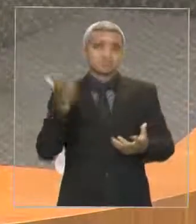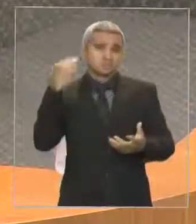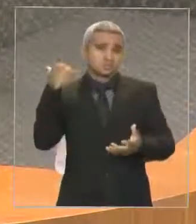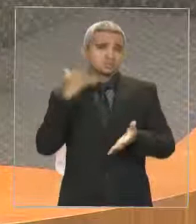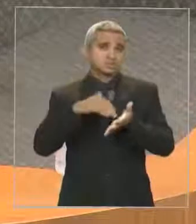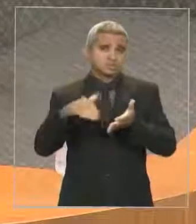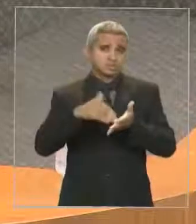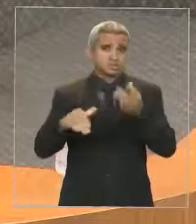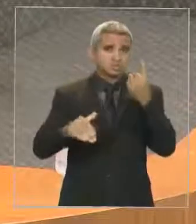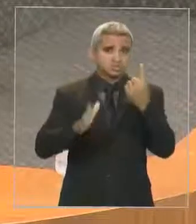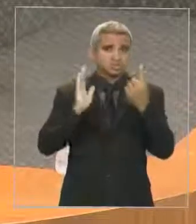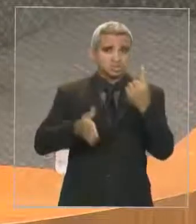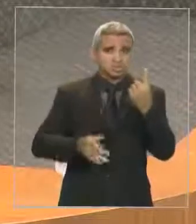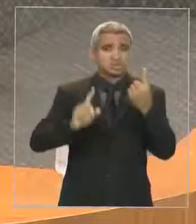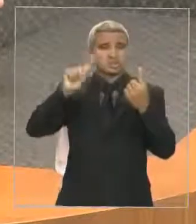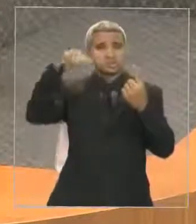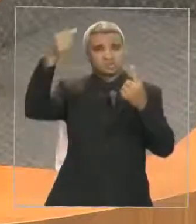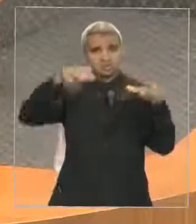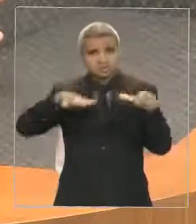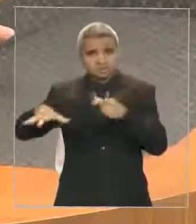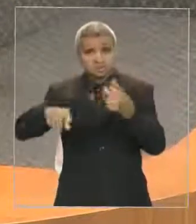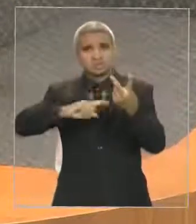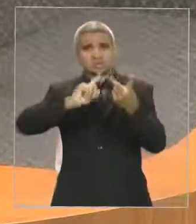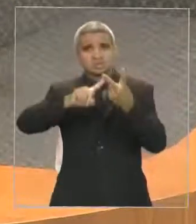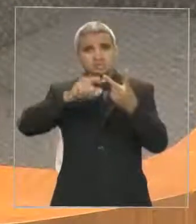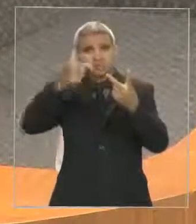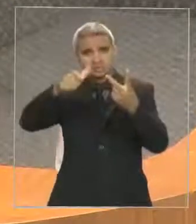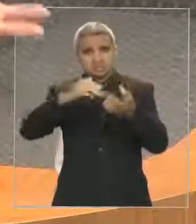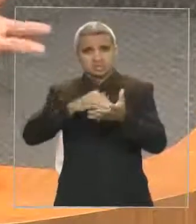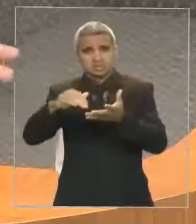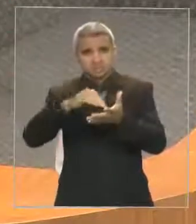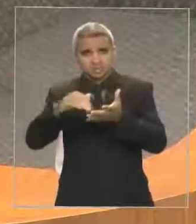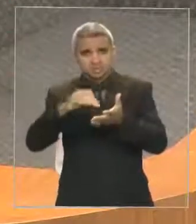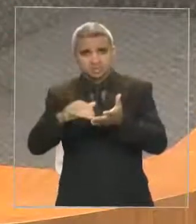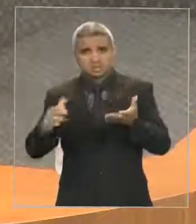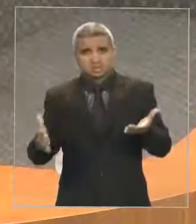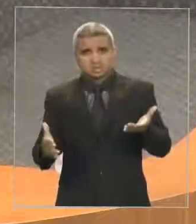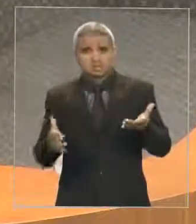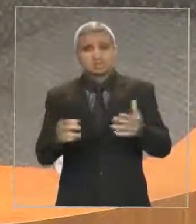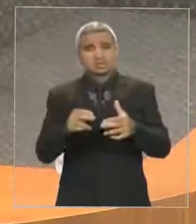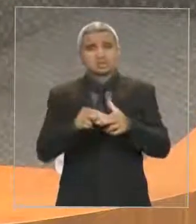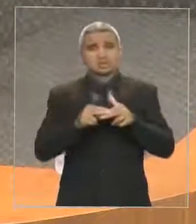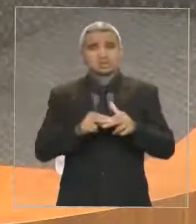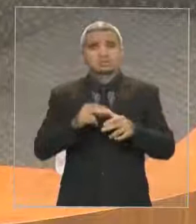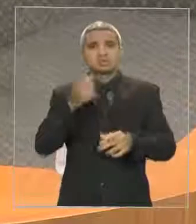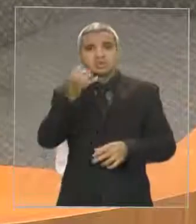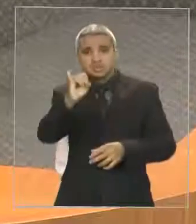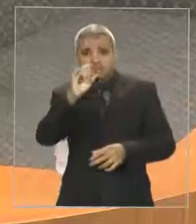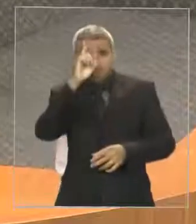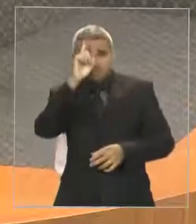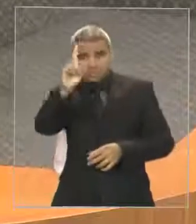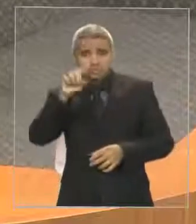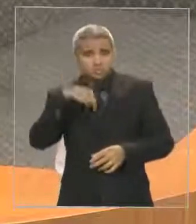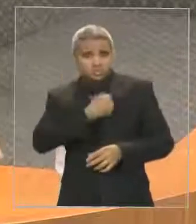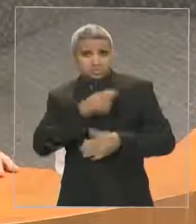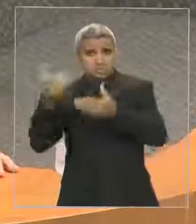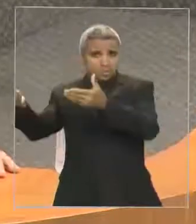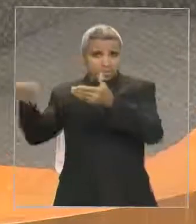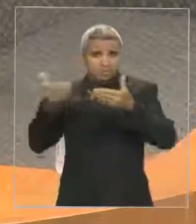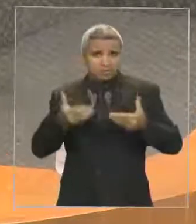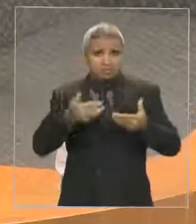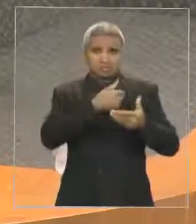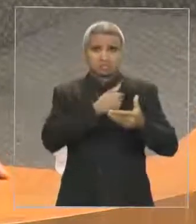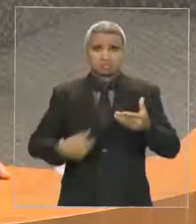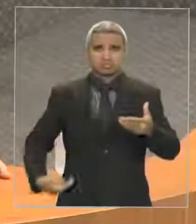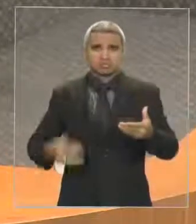outro secretário, da mesma forma, não me causaria estranheza nenhuma se num belo dia pudéssemos convidar também o governador Flávio